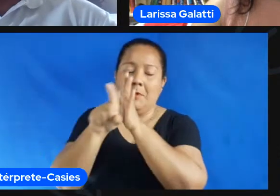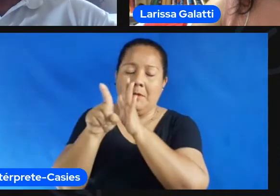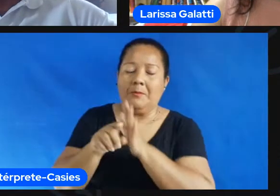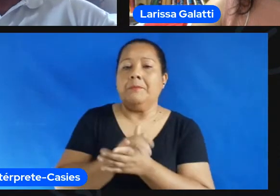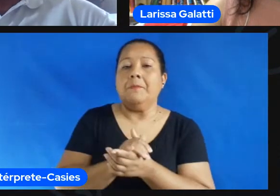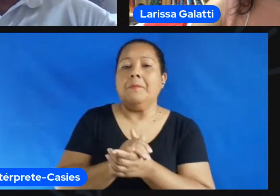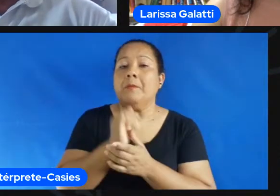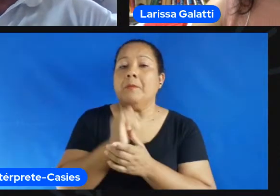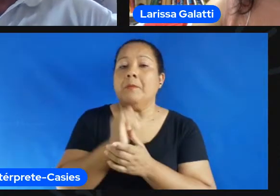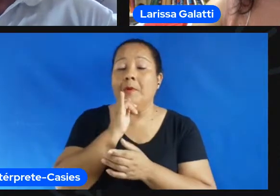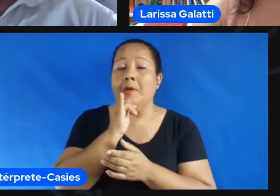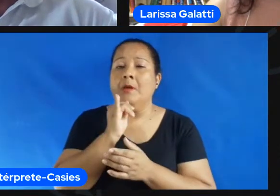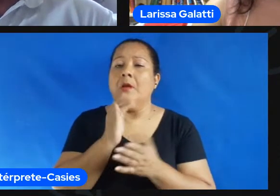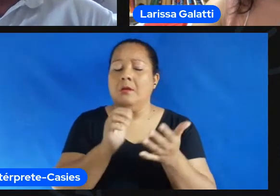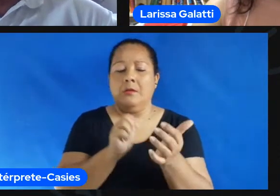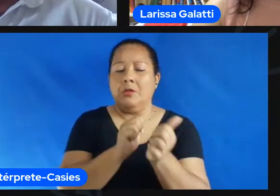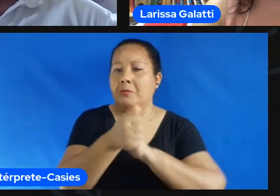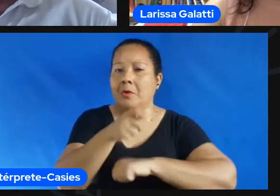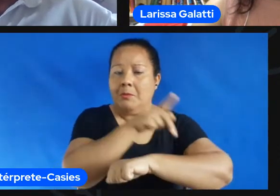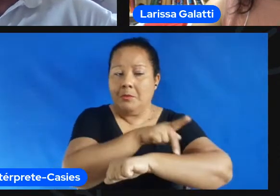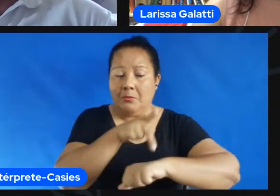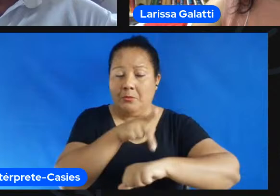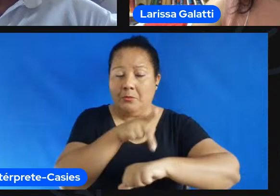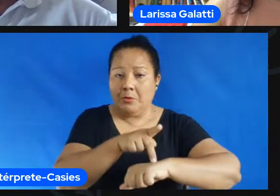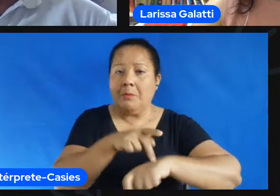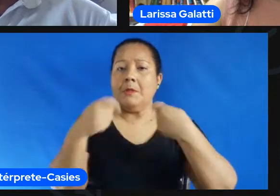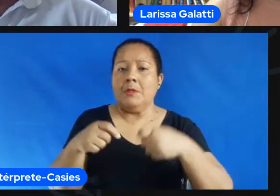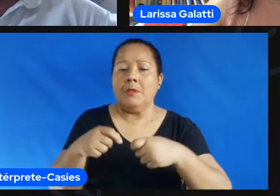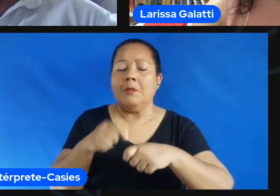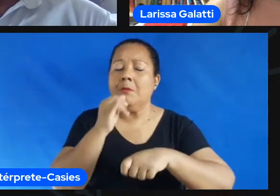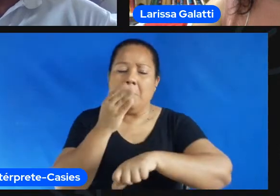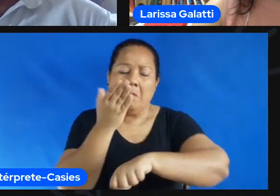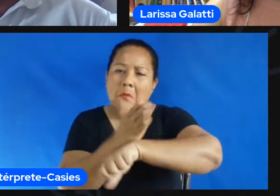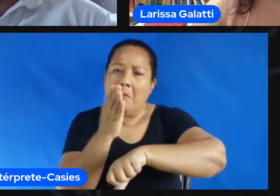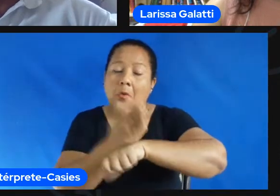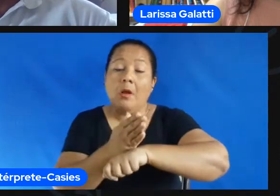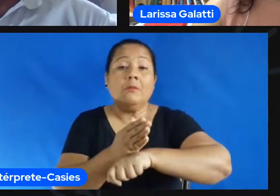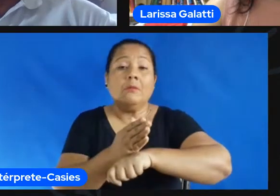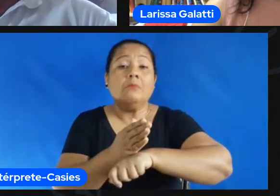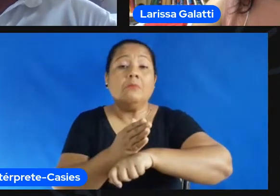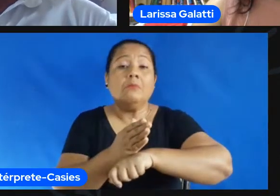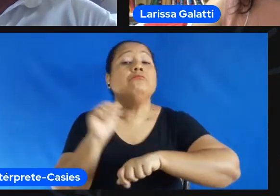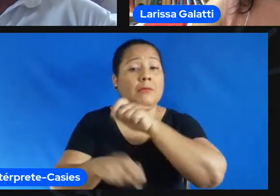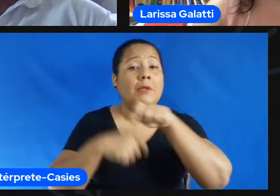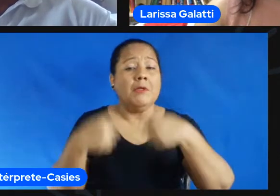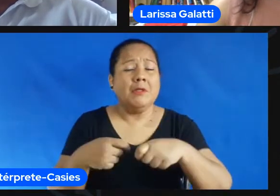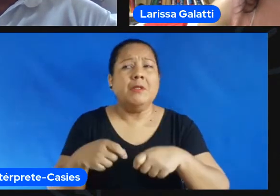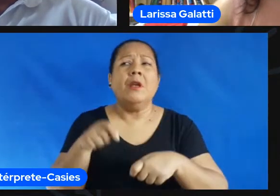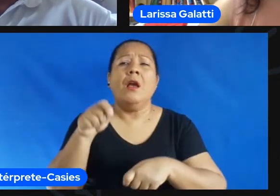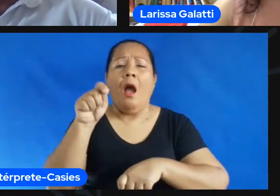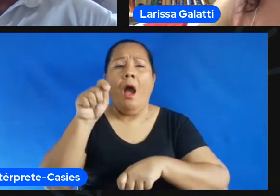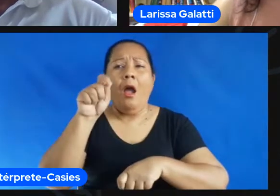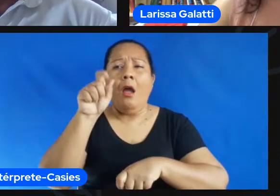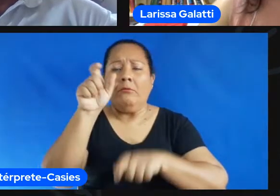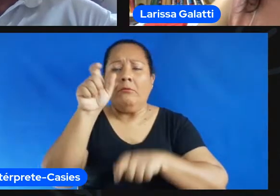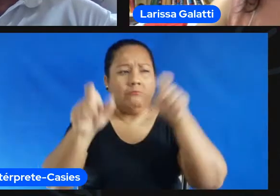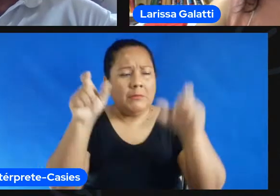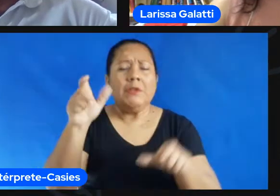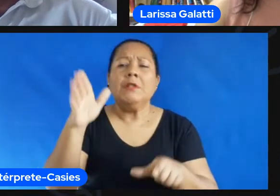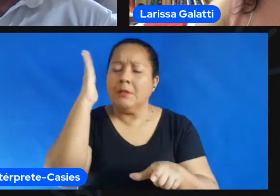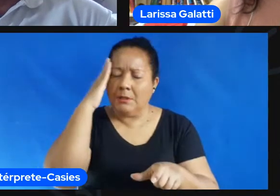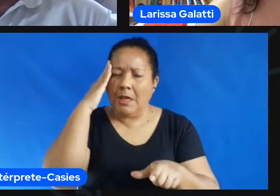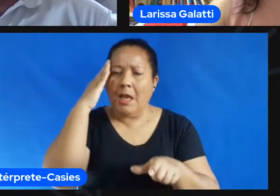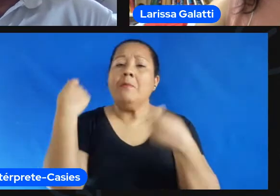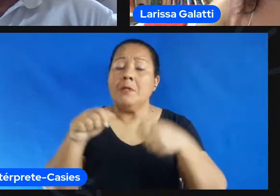esporte exige mudança na prática né muitos treinadores treinadoras compreendem a importância dela contudo ainda acreditam que ensinar